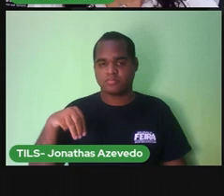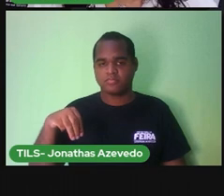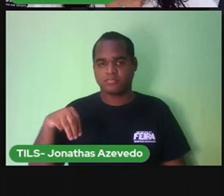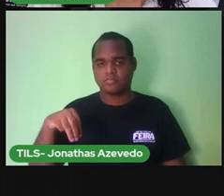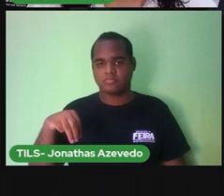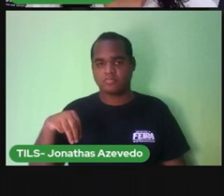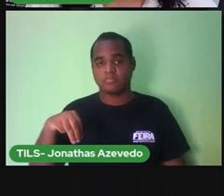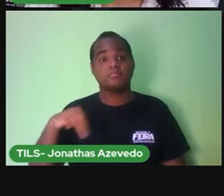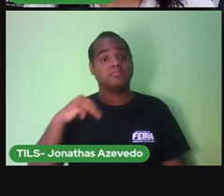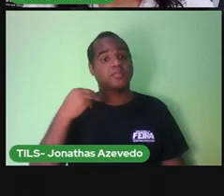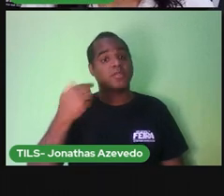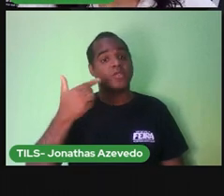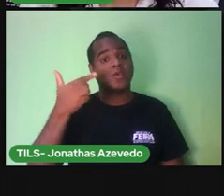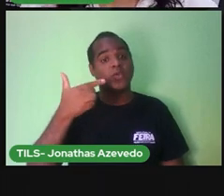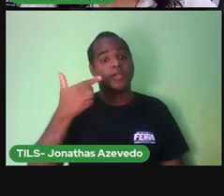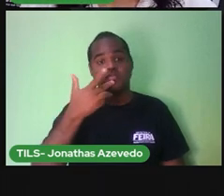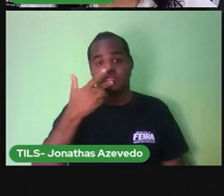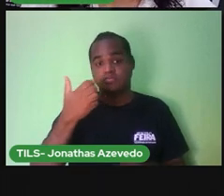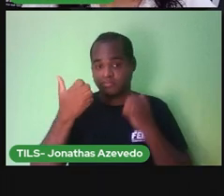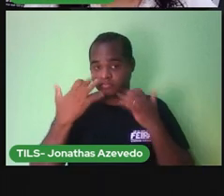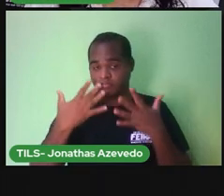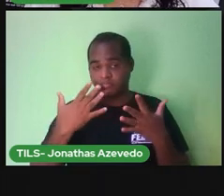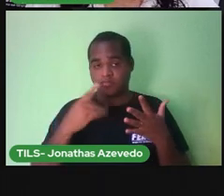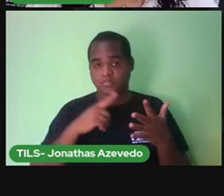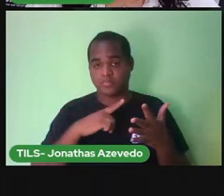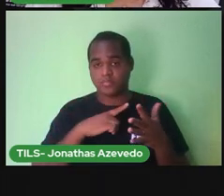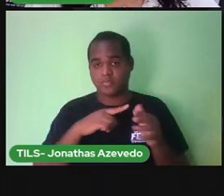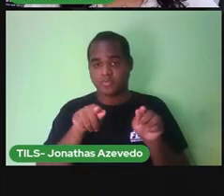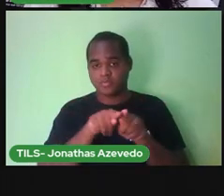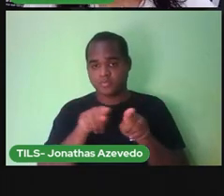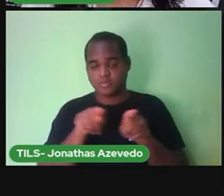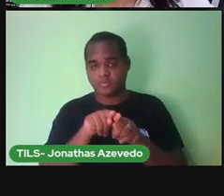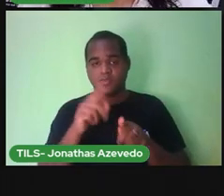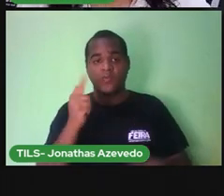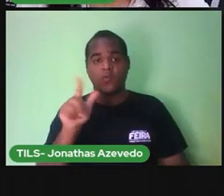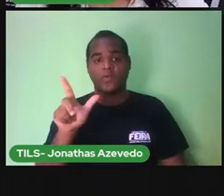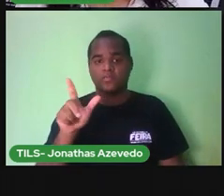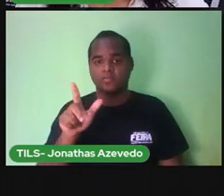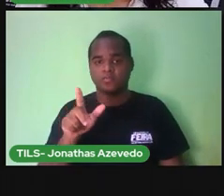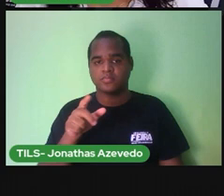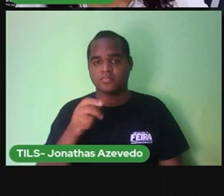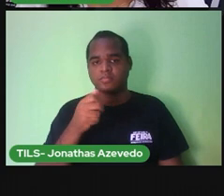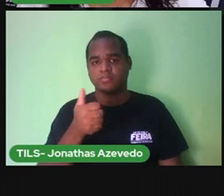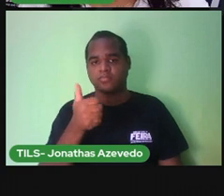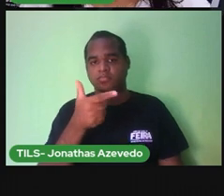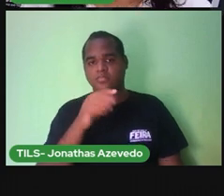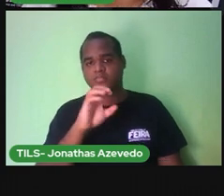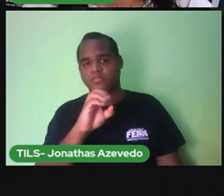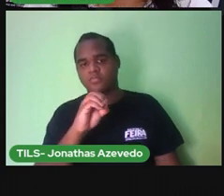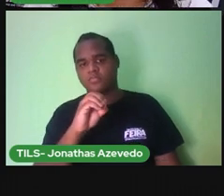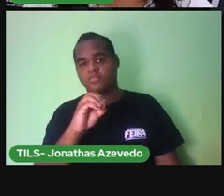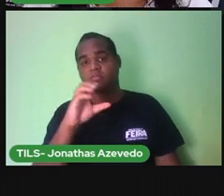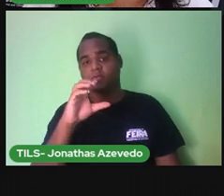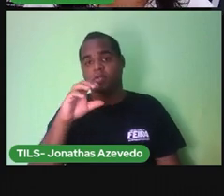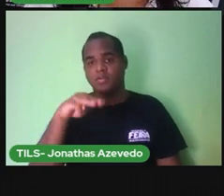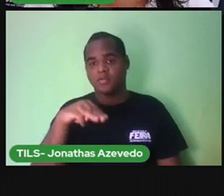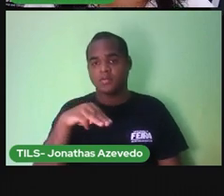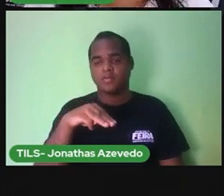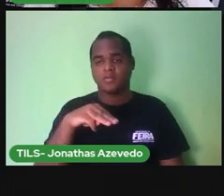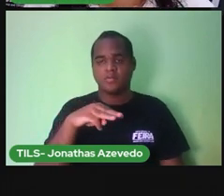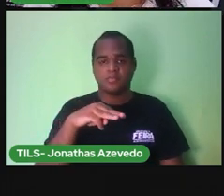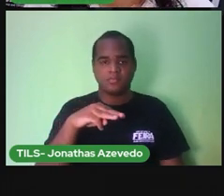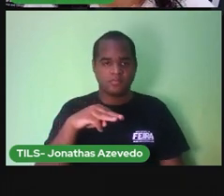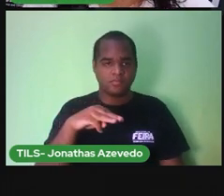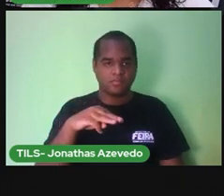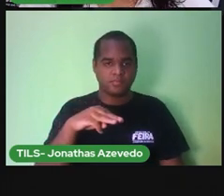segunda vez Quando ela fez a medição Deu 120 centímetros Ou seja 1